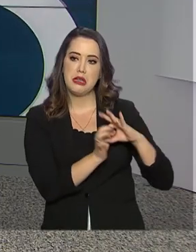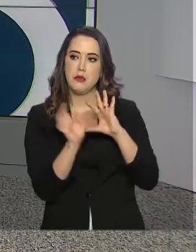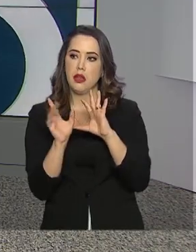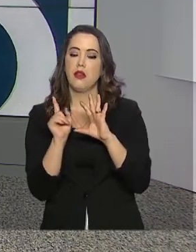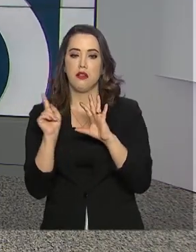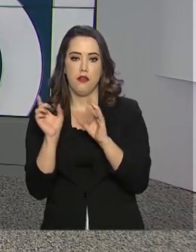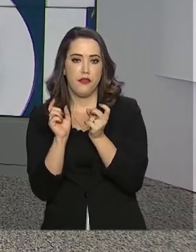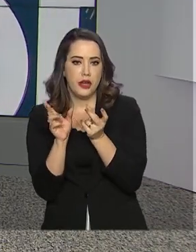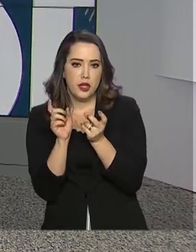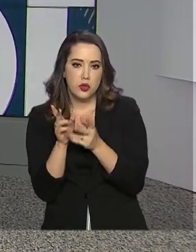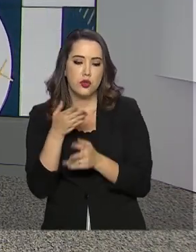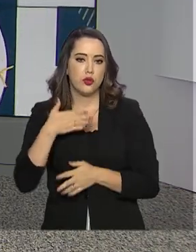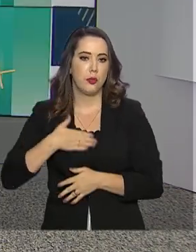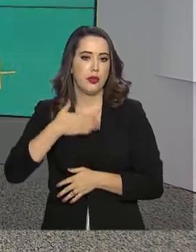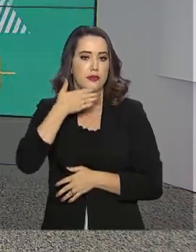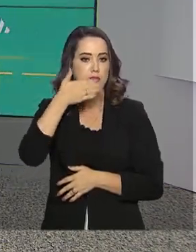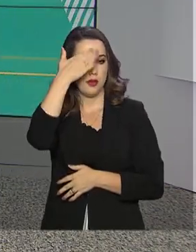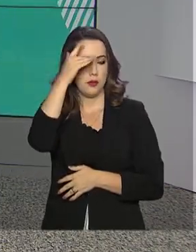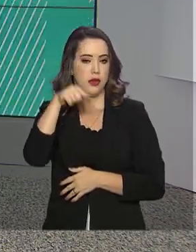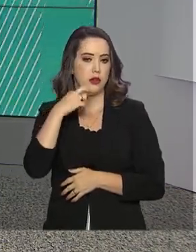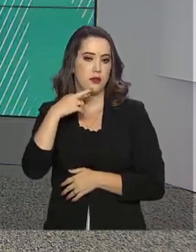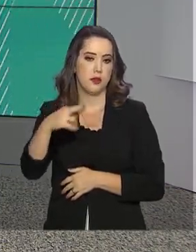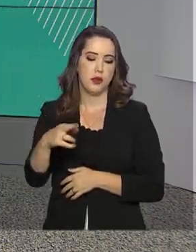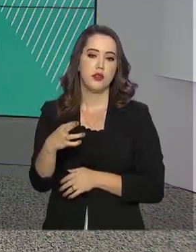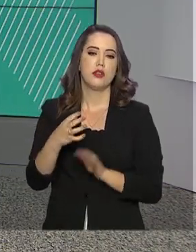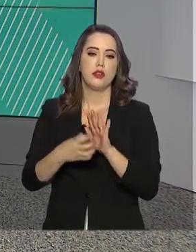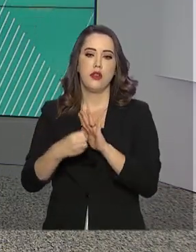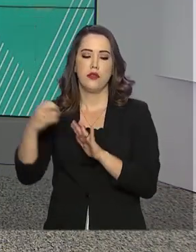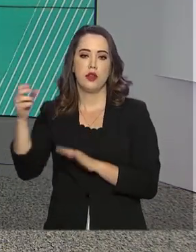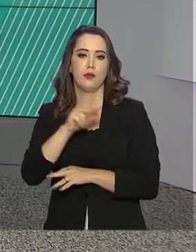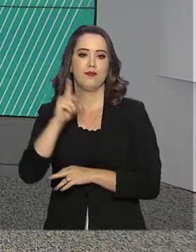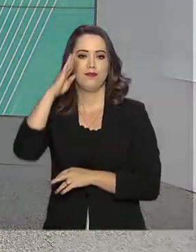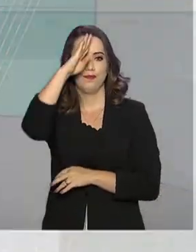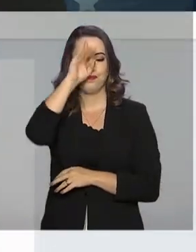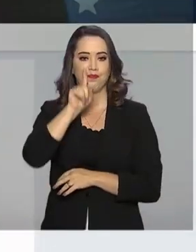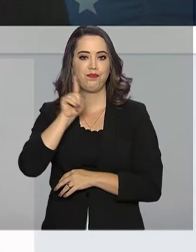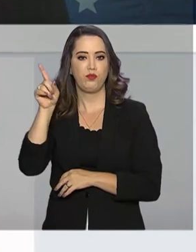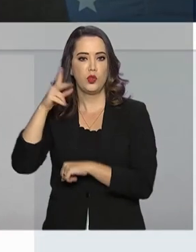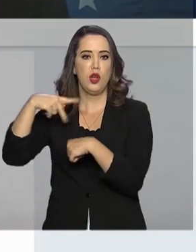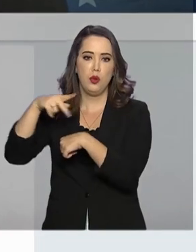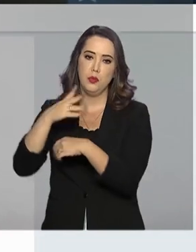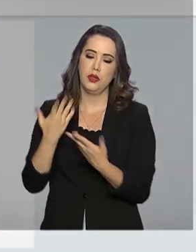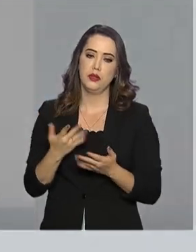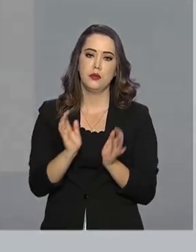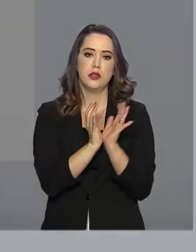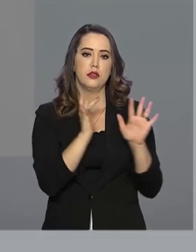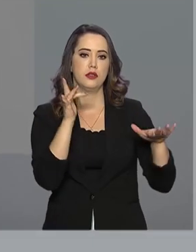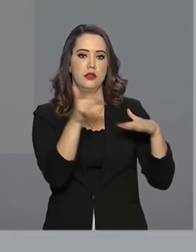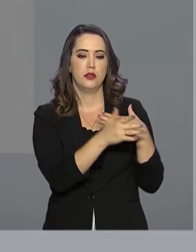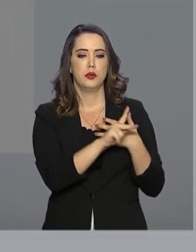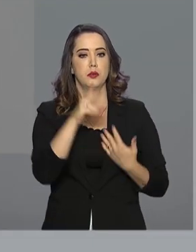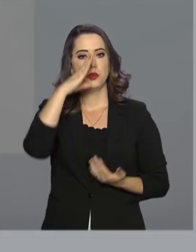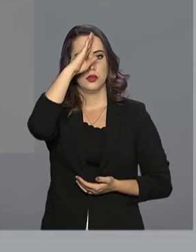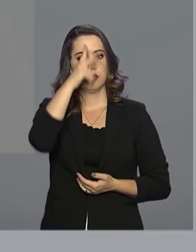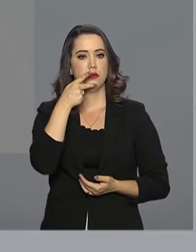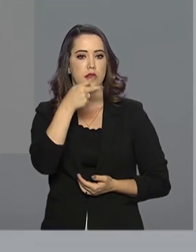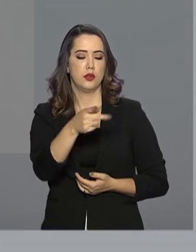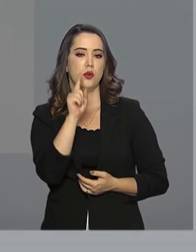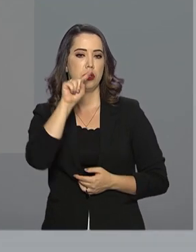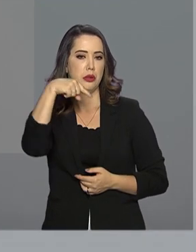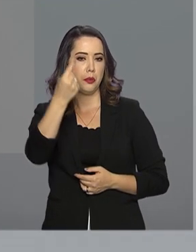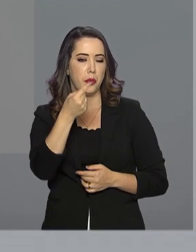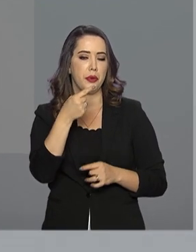da recente viagem do presidente Jair Bolsonaro à Arábia Saudita. Pelas redes sociais, o presidente Bolsonaro disse que,